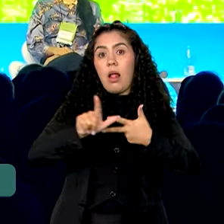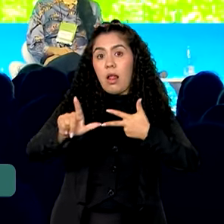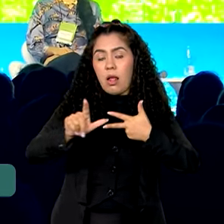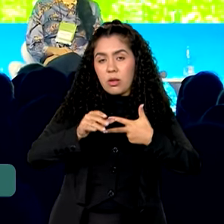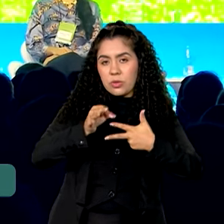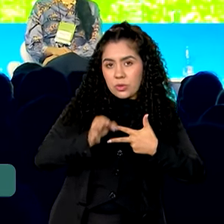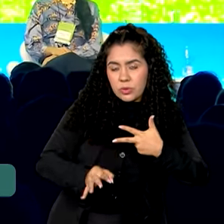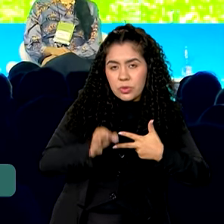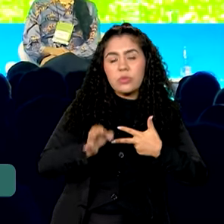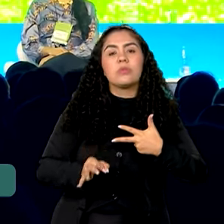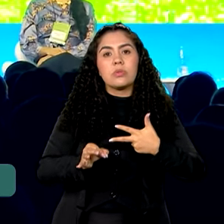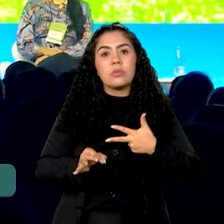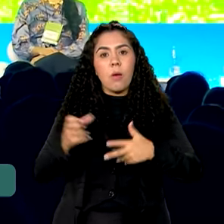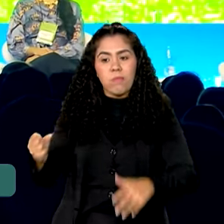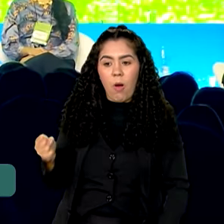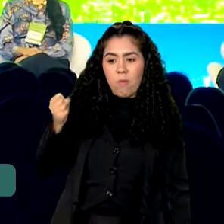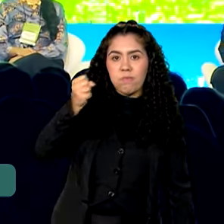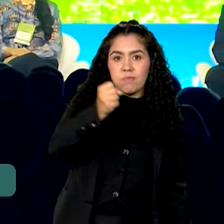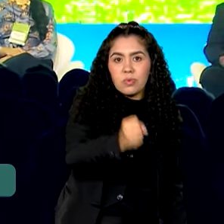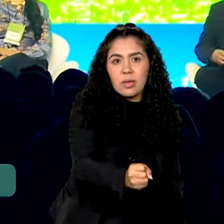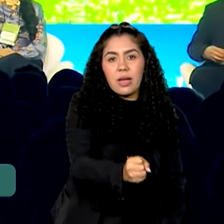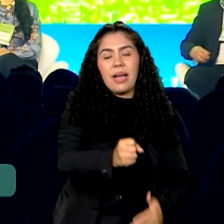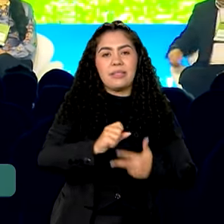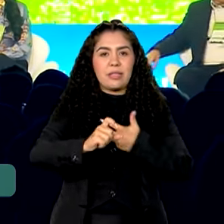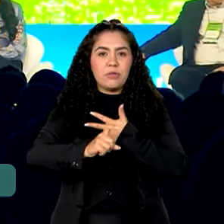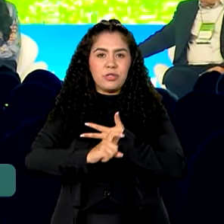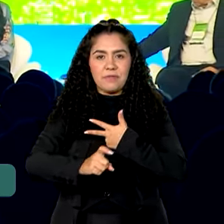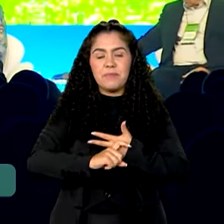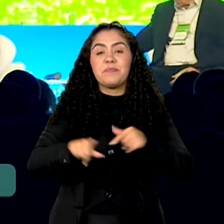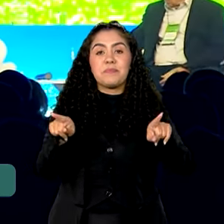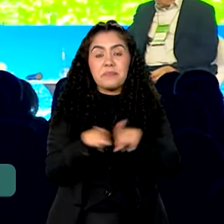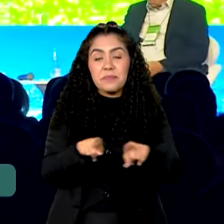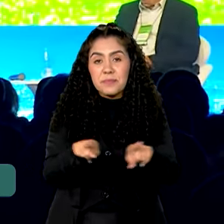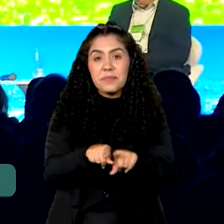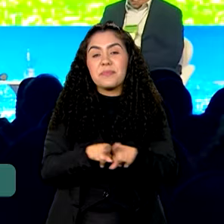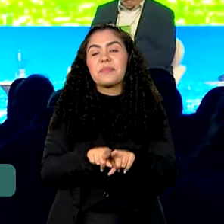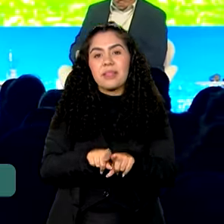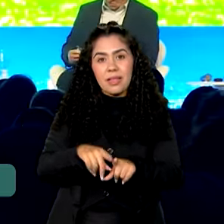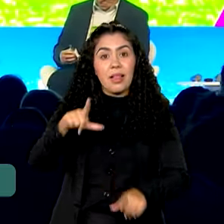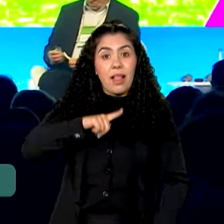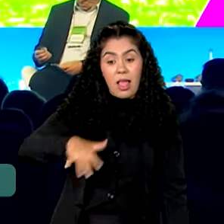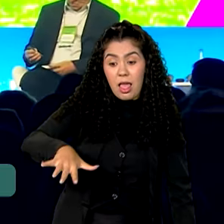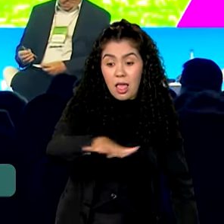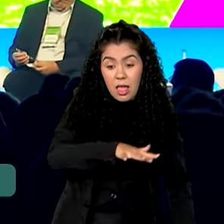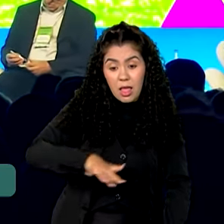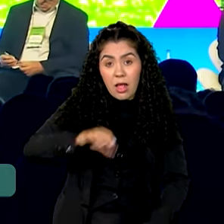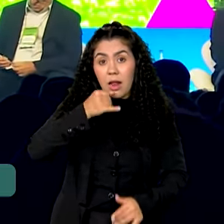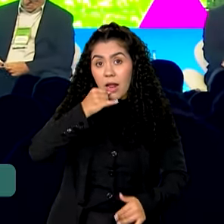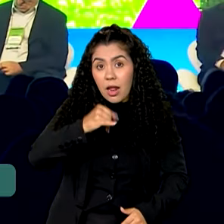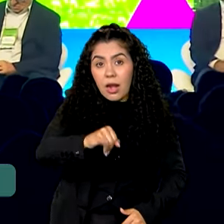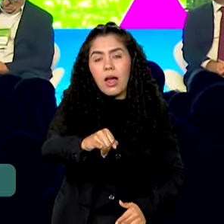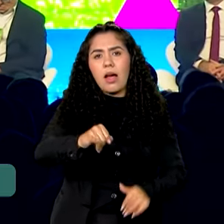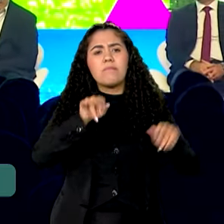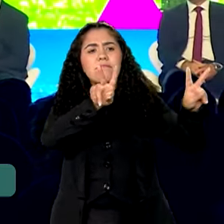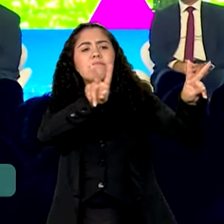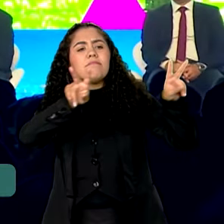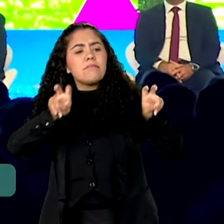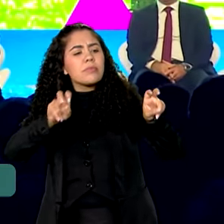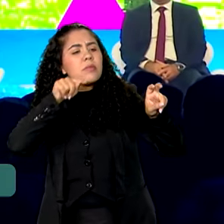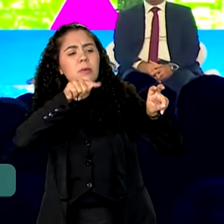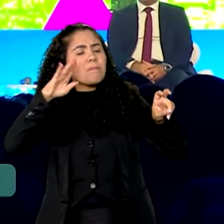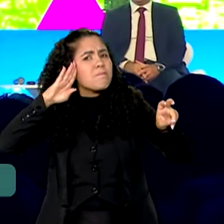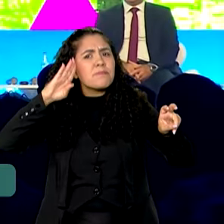especialistas para a elaboração de um projeto de lei sobre o setor elétrico. Uma das pautas de